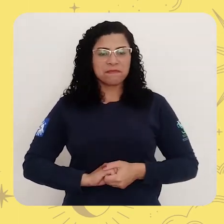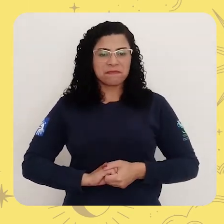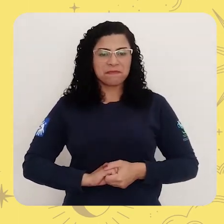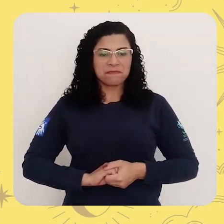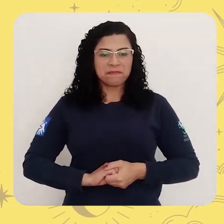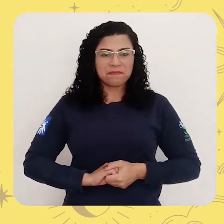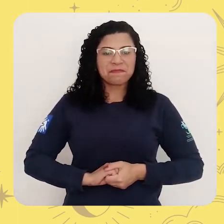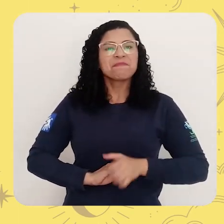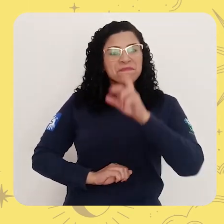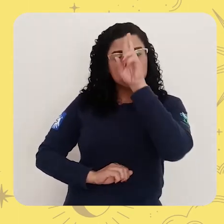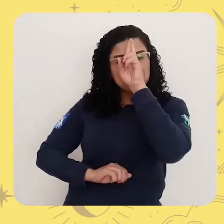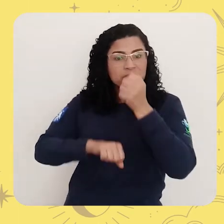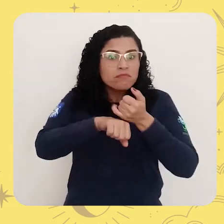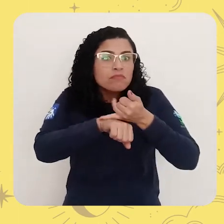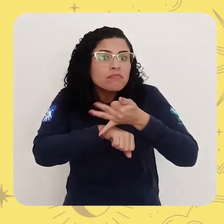Legal,